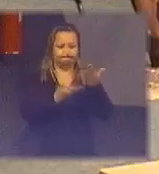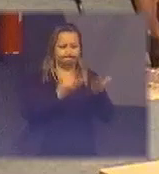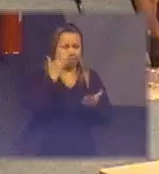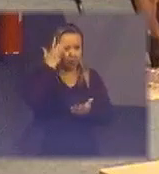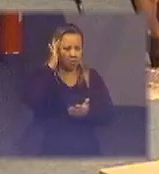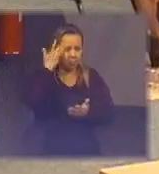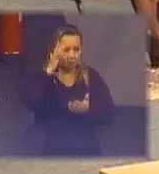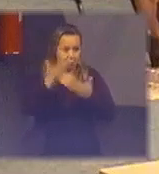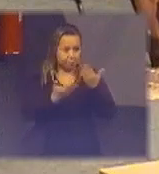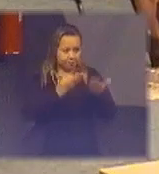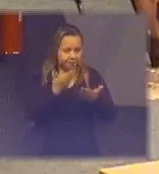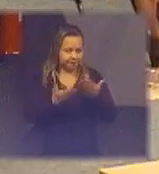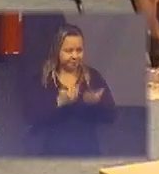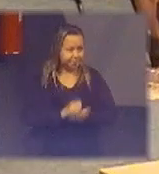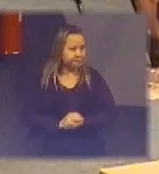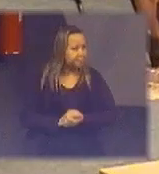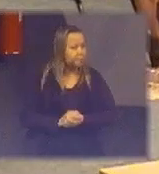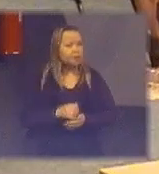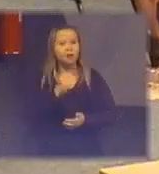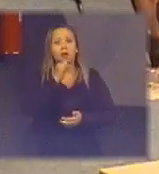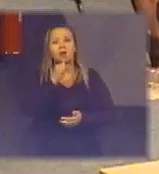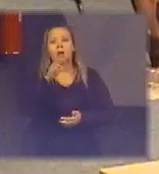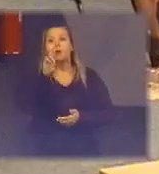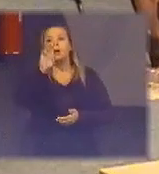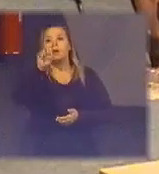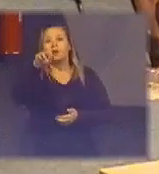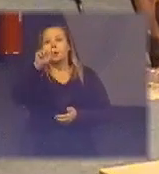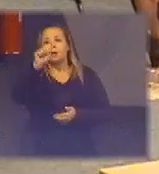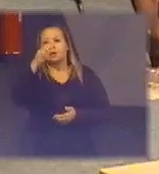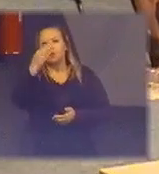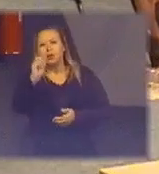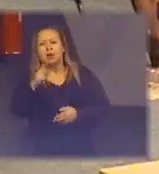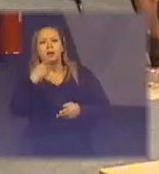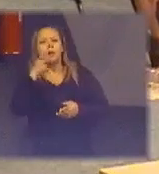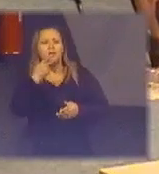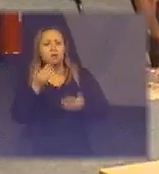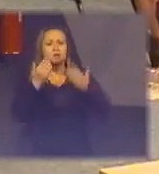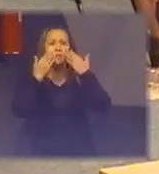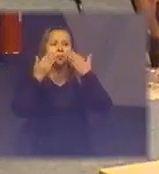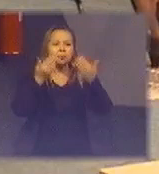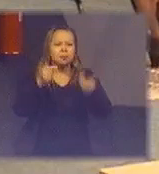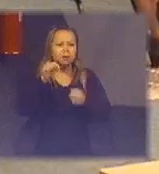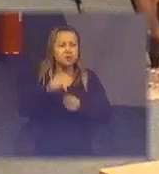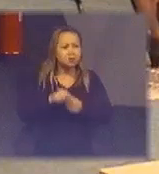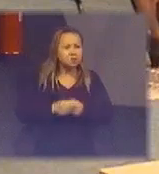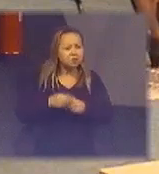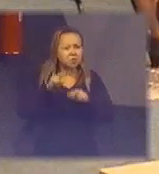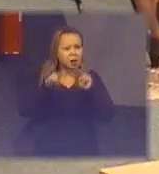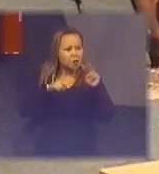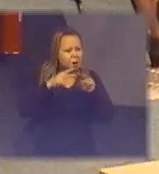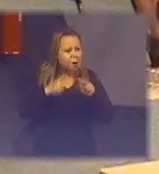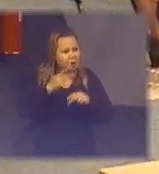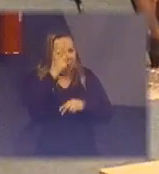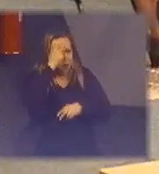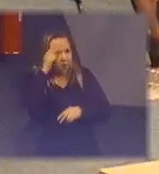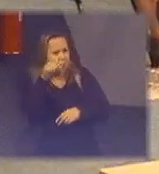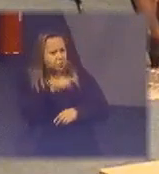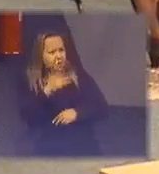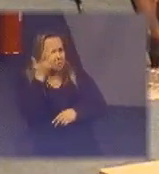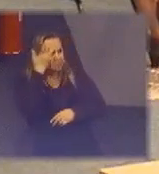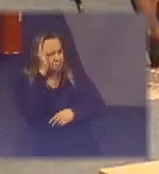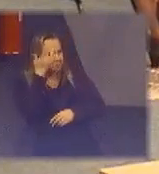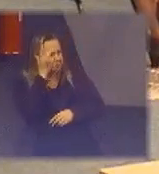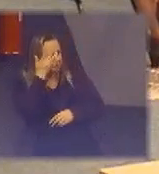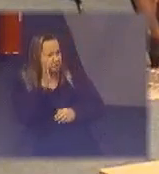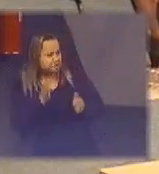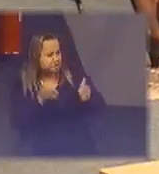o Renato estava apresentando aqui e eu vi pessoas da área falando puxa, eu não conhecia esse decreto puxa, a gente ouviu assim